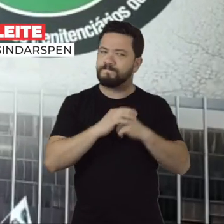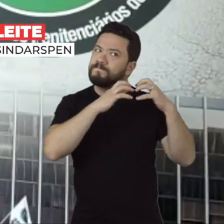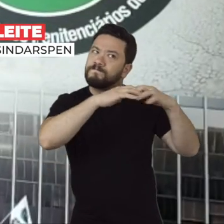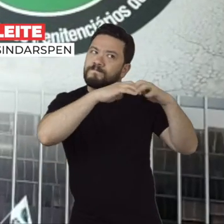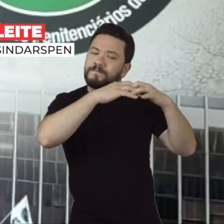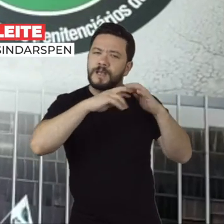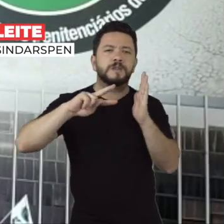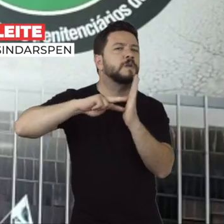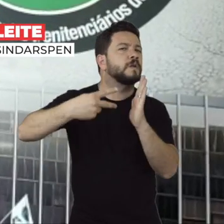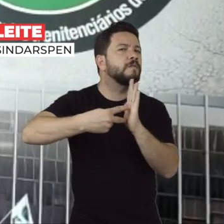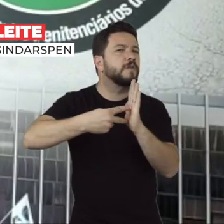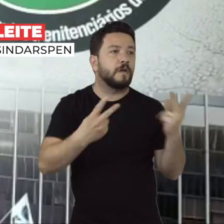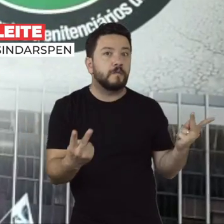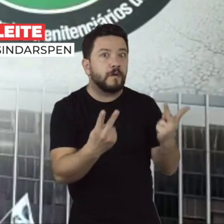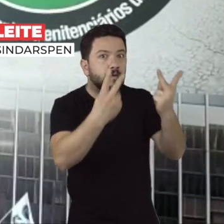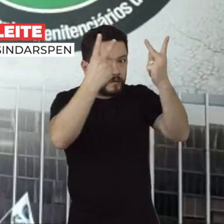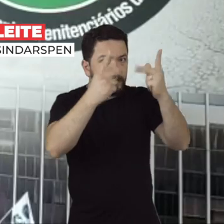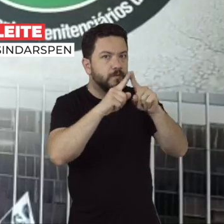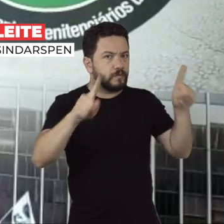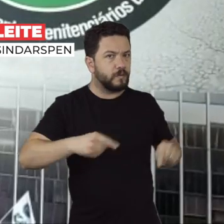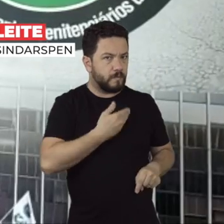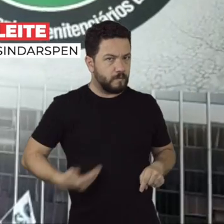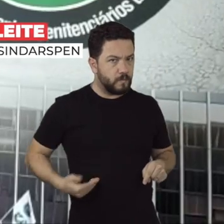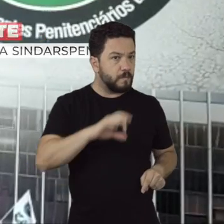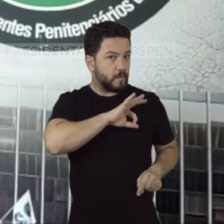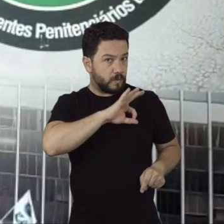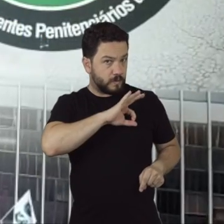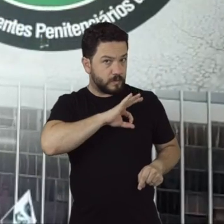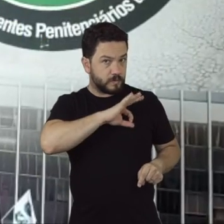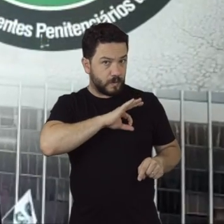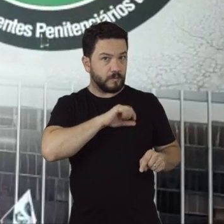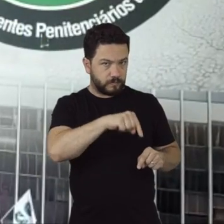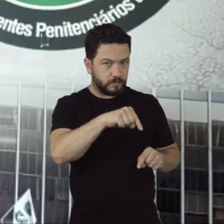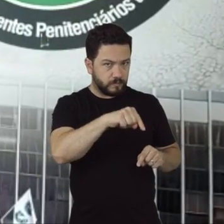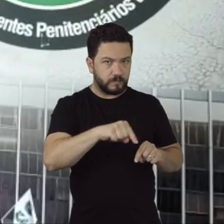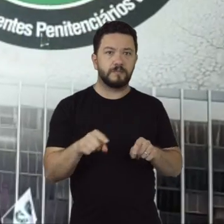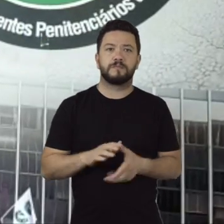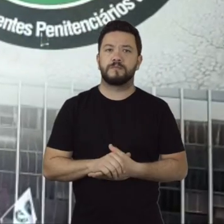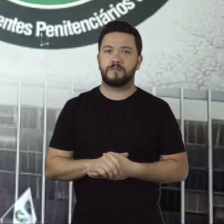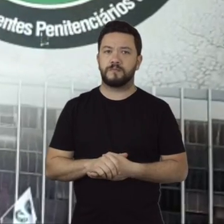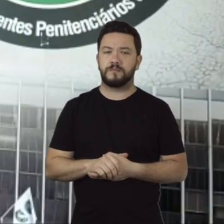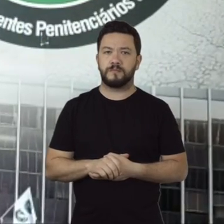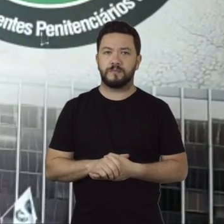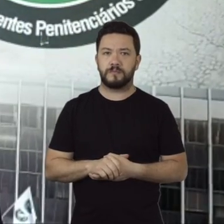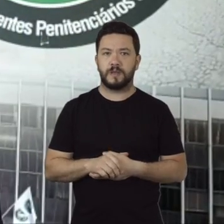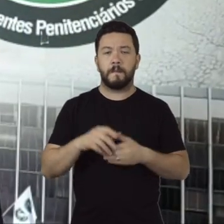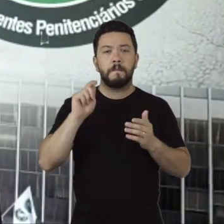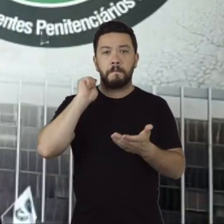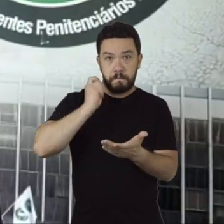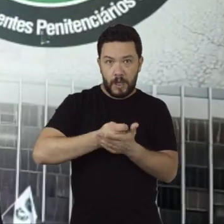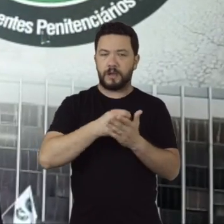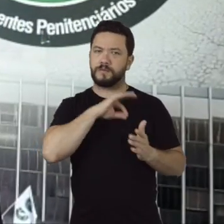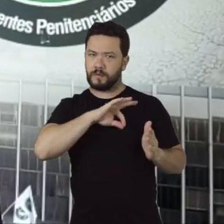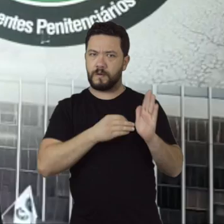sobre o que é a valorização dos servidores públicos, dos policiais penais. Isso passa pelo pagamento da data base, o fim da